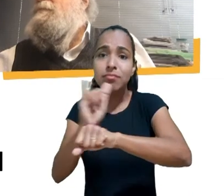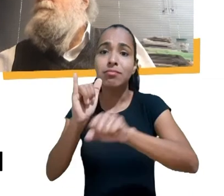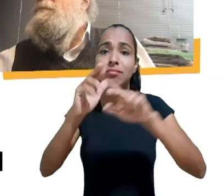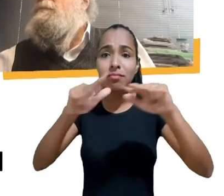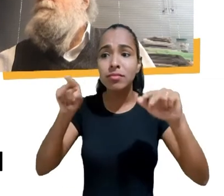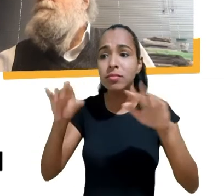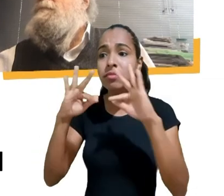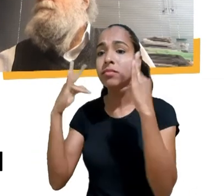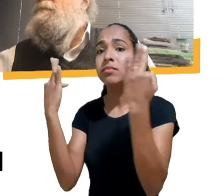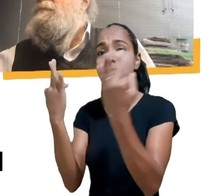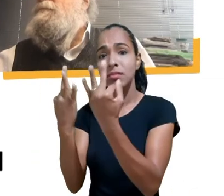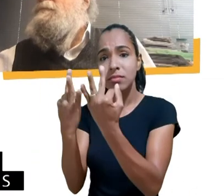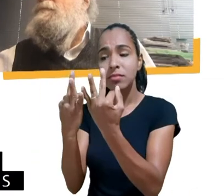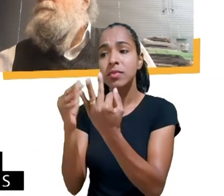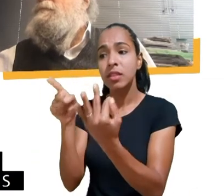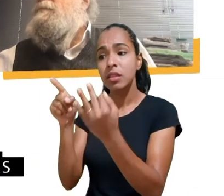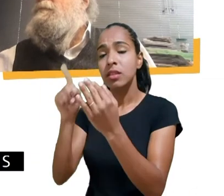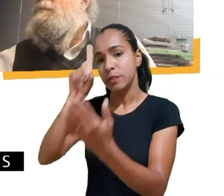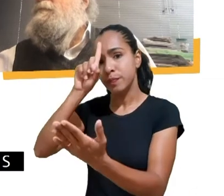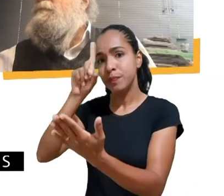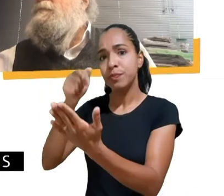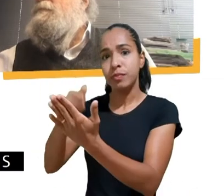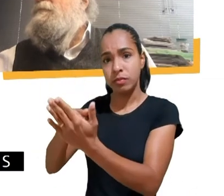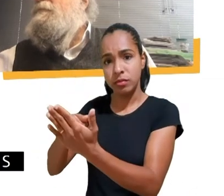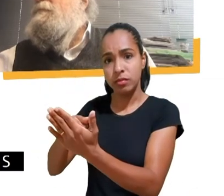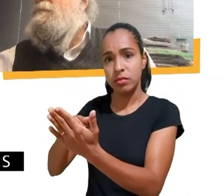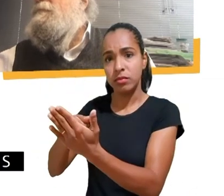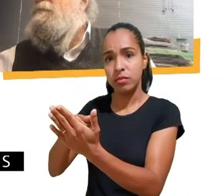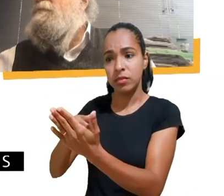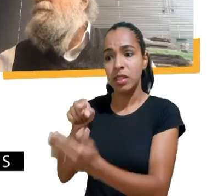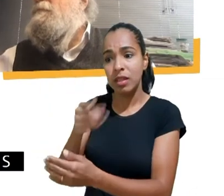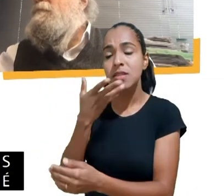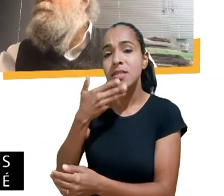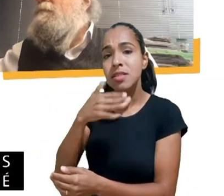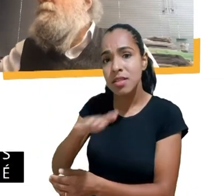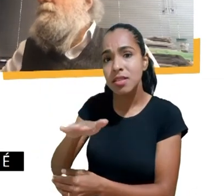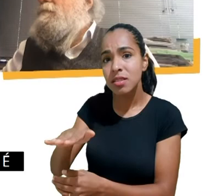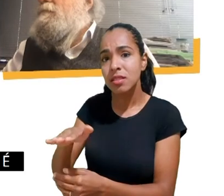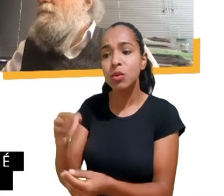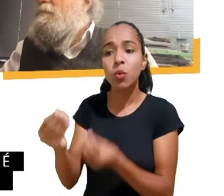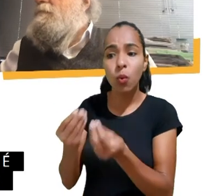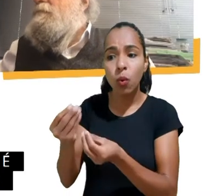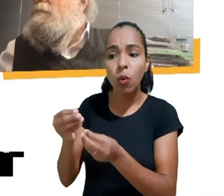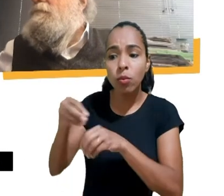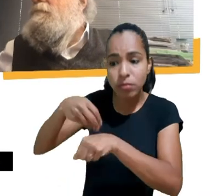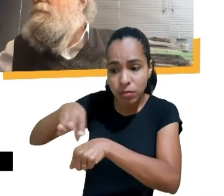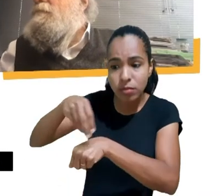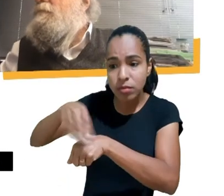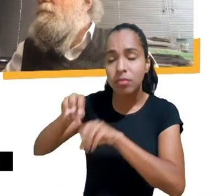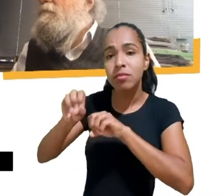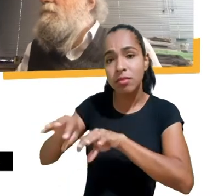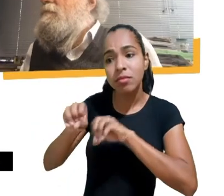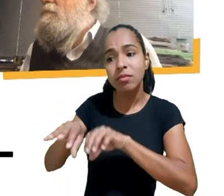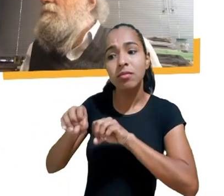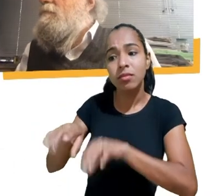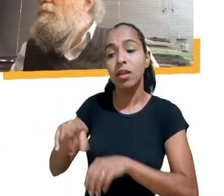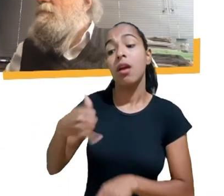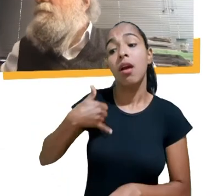e até empoderar as próprias crianças para reconhecerem o que é adequado para sua faixa etária e o que não é adequado